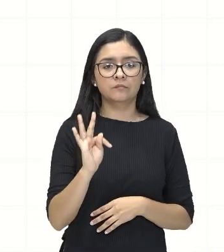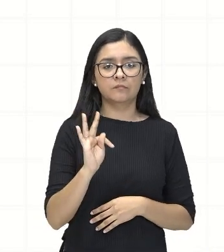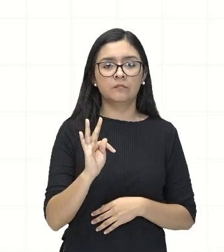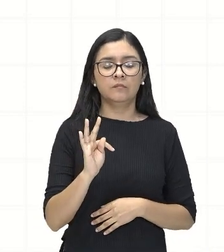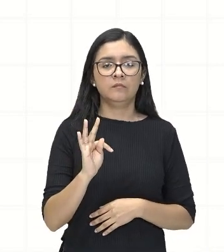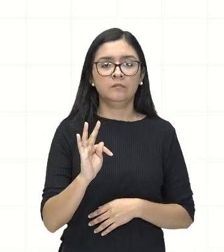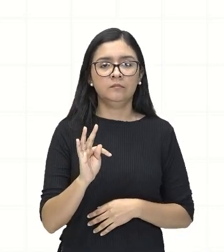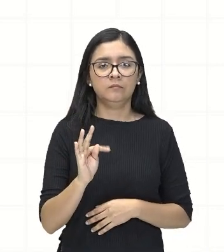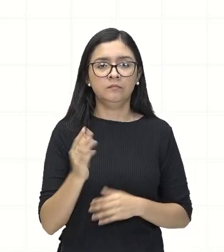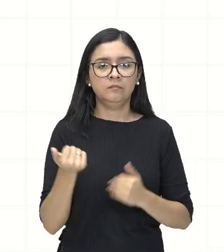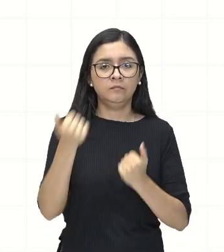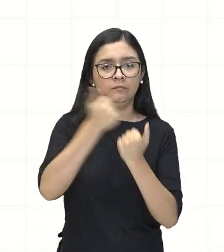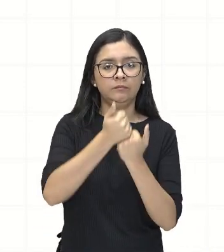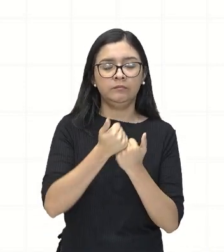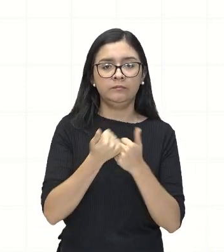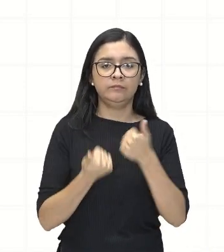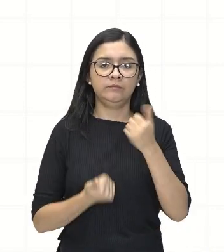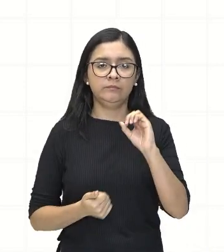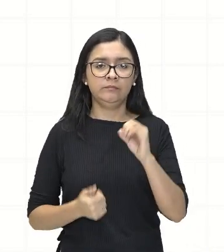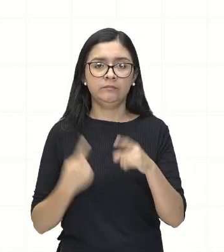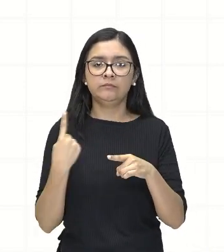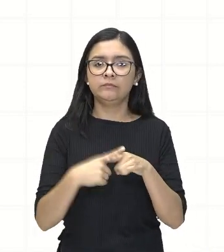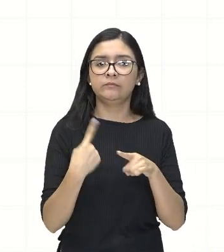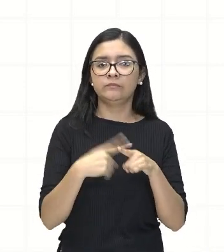10, né? Por que 10?